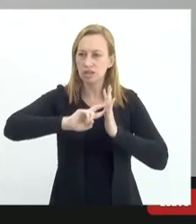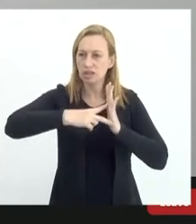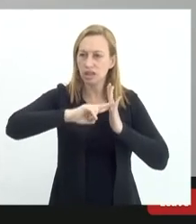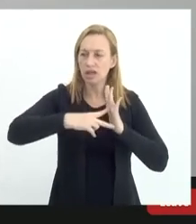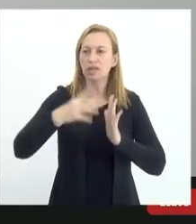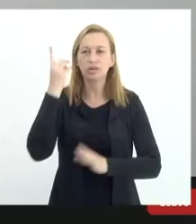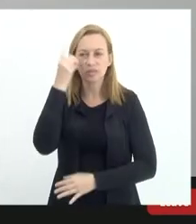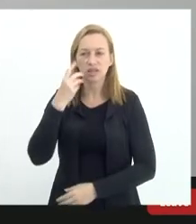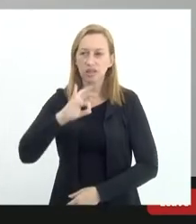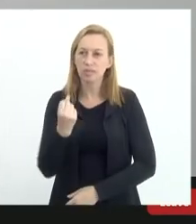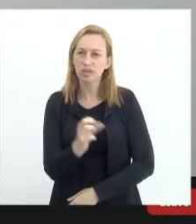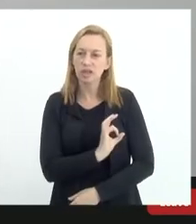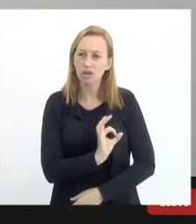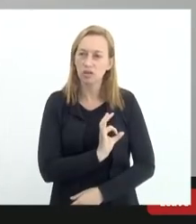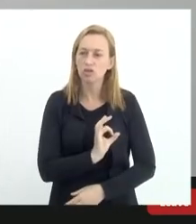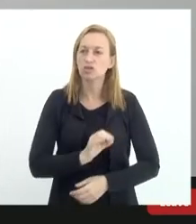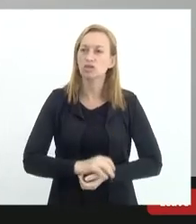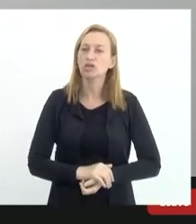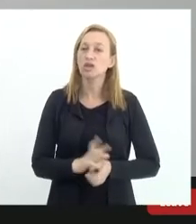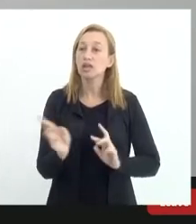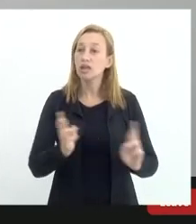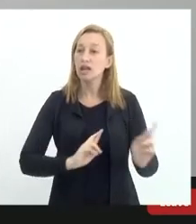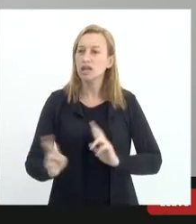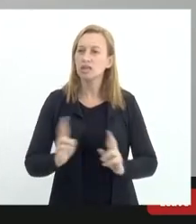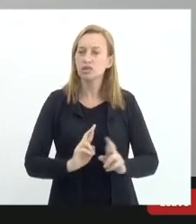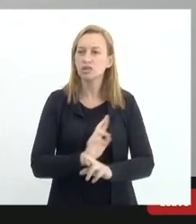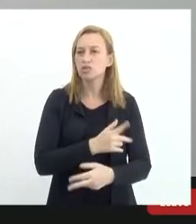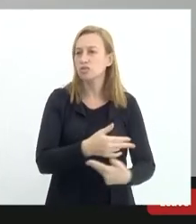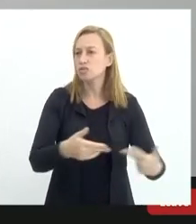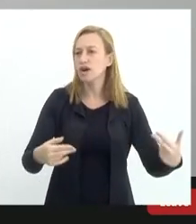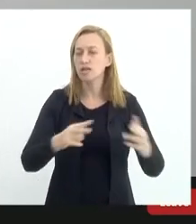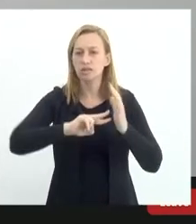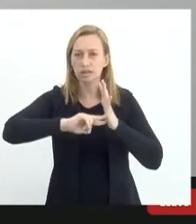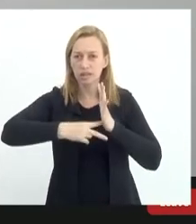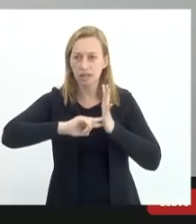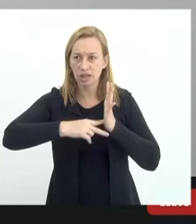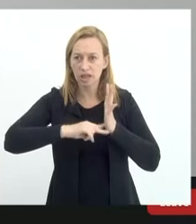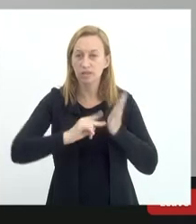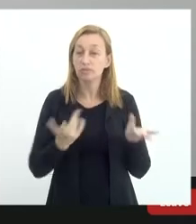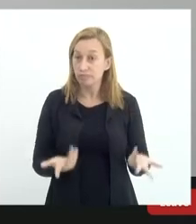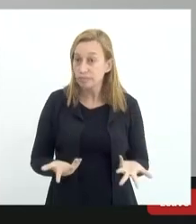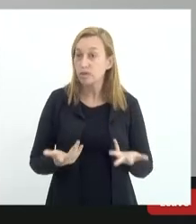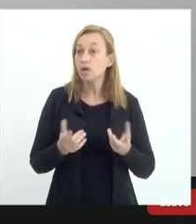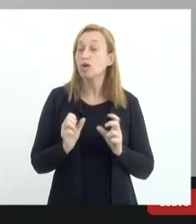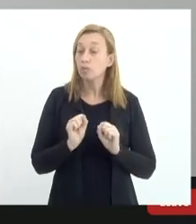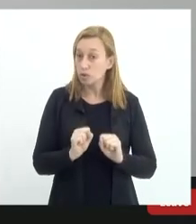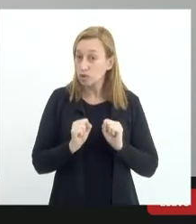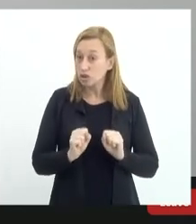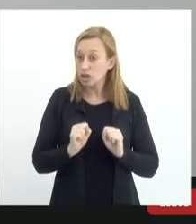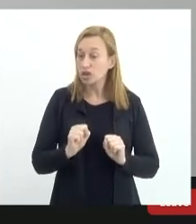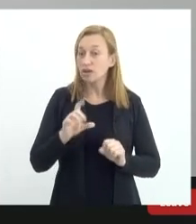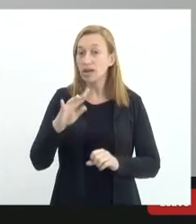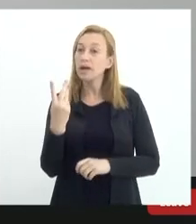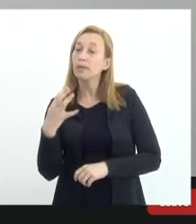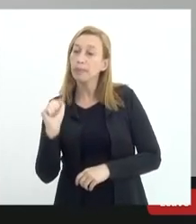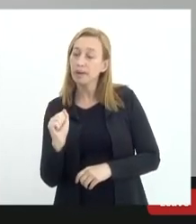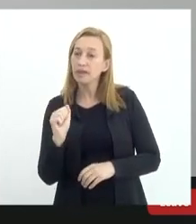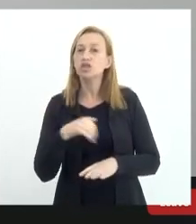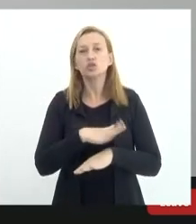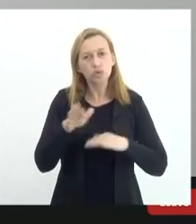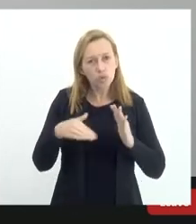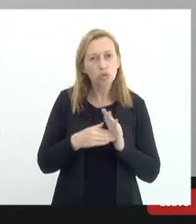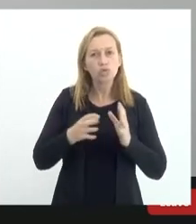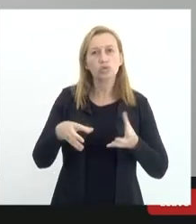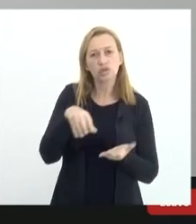Rocha centrais sindicais que tem relação com vários sindicatos as centrais sindicais também podiam desencadear uma campanha todas as centrais